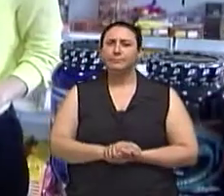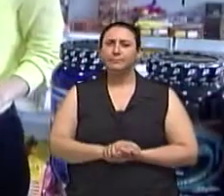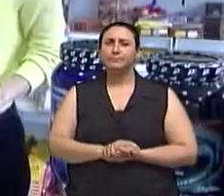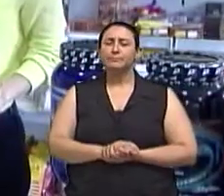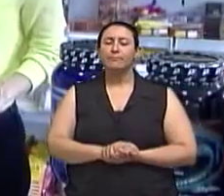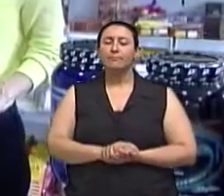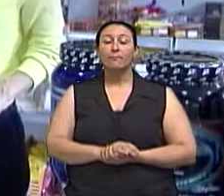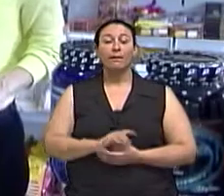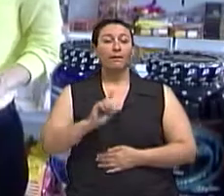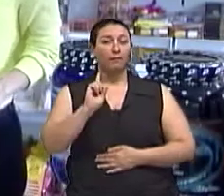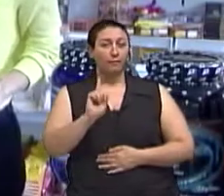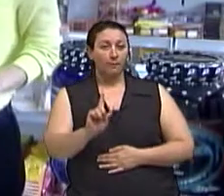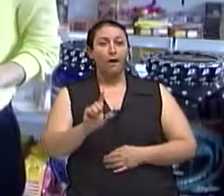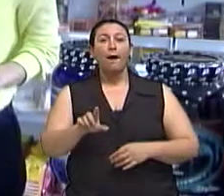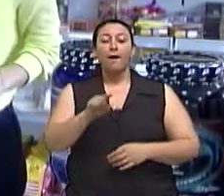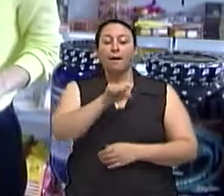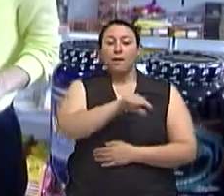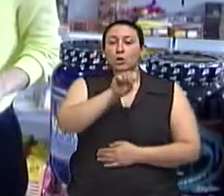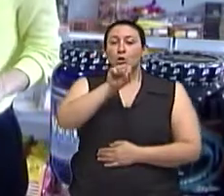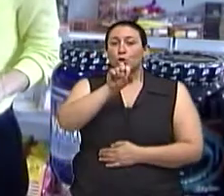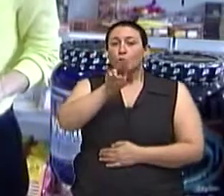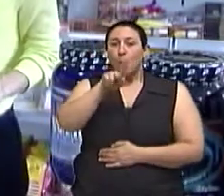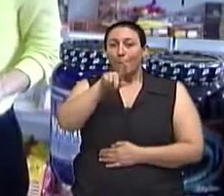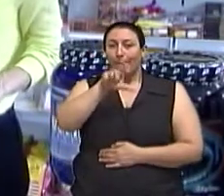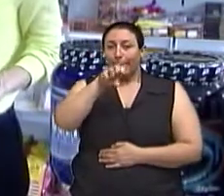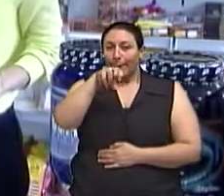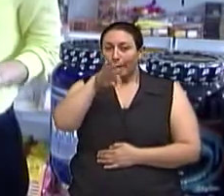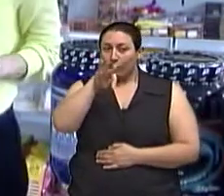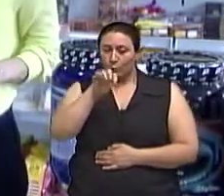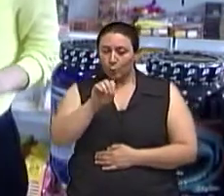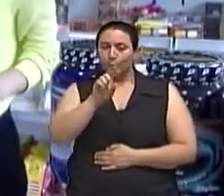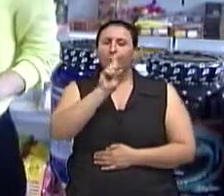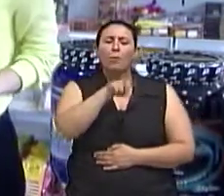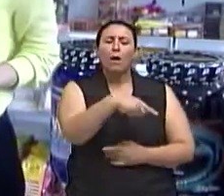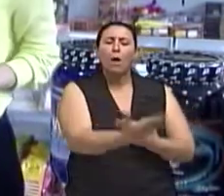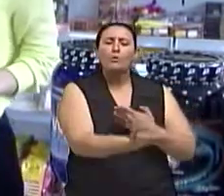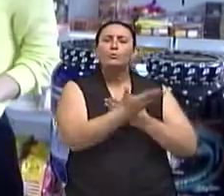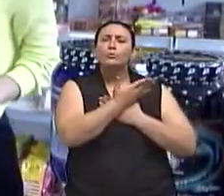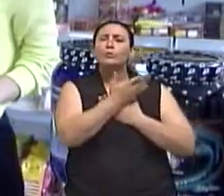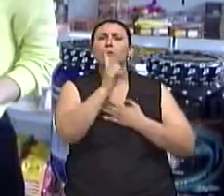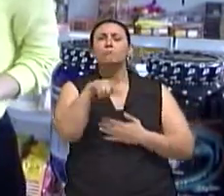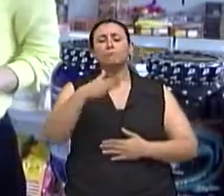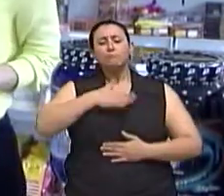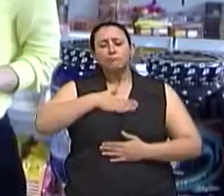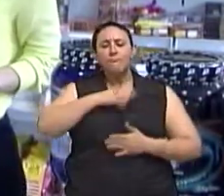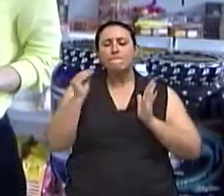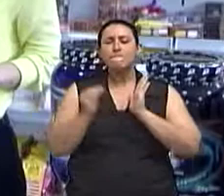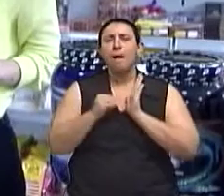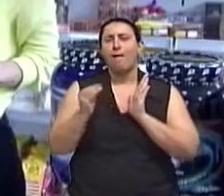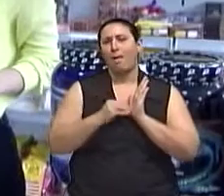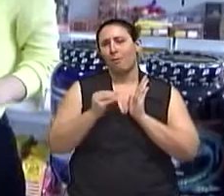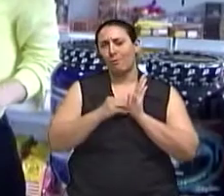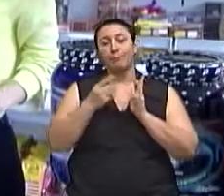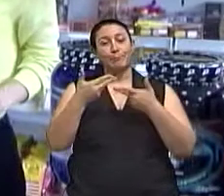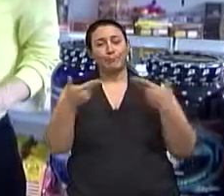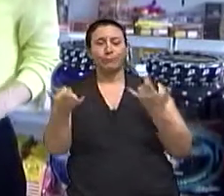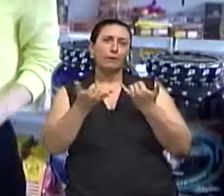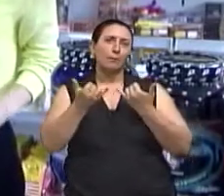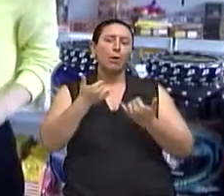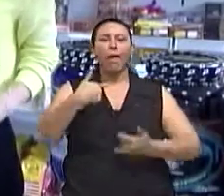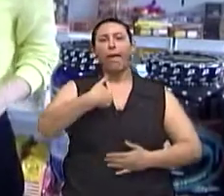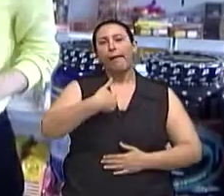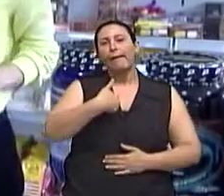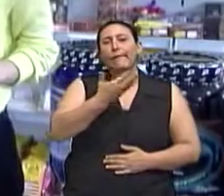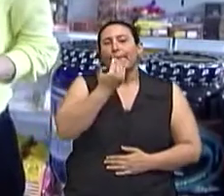Então, os suplementos, eles suprem as necessidades, as carências alimentares. Existem suplementos que